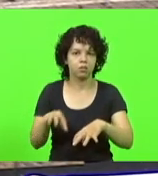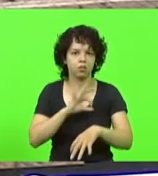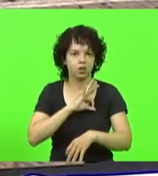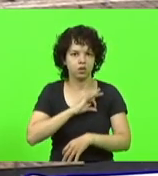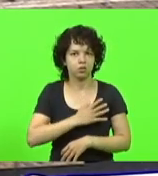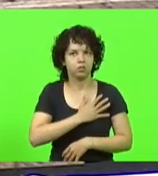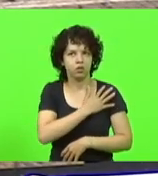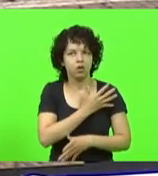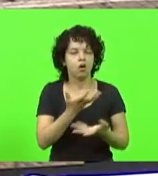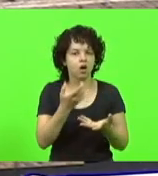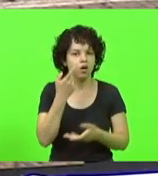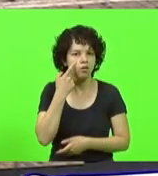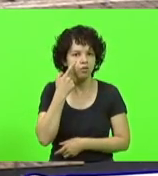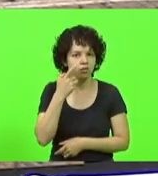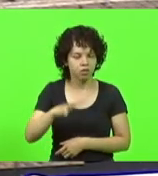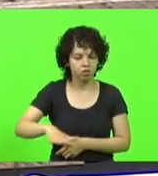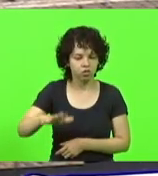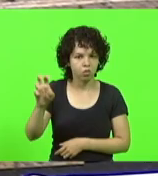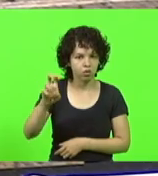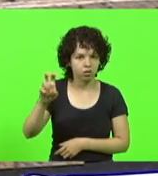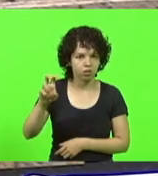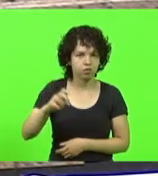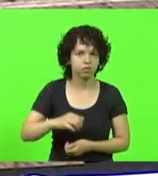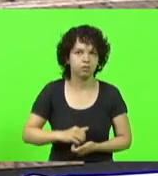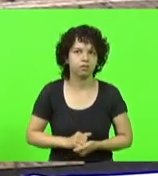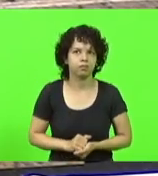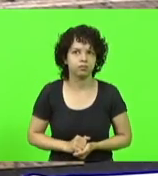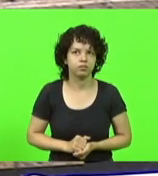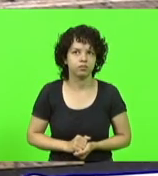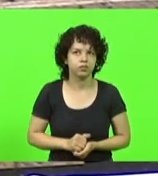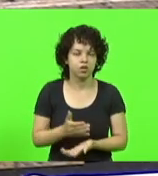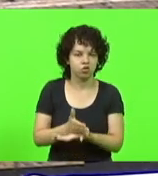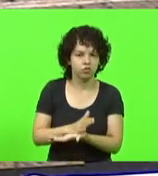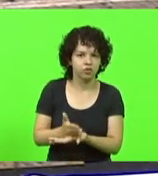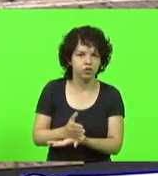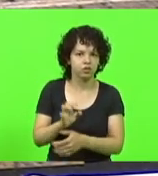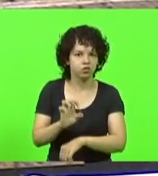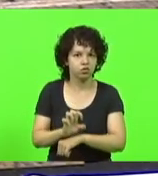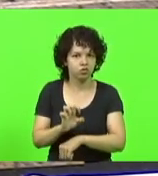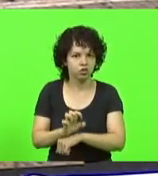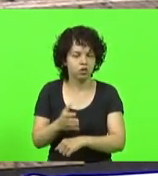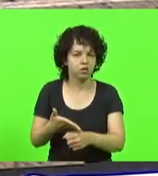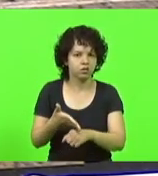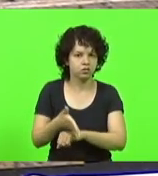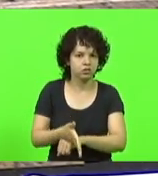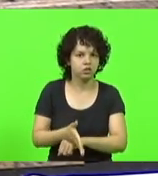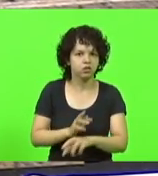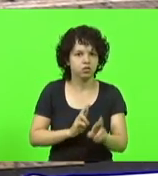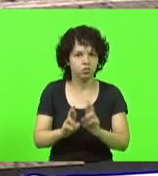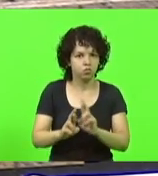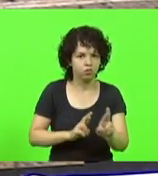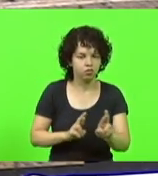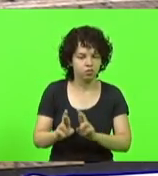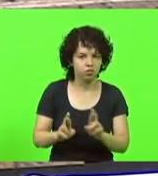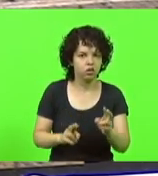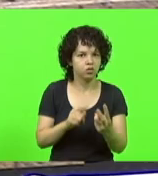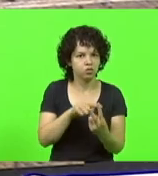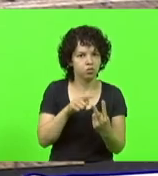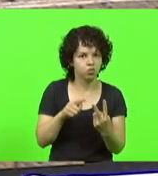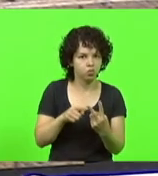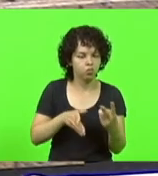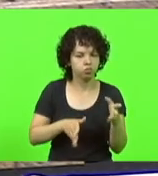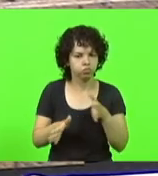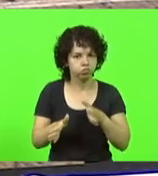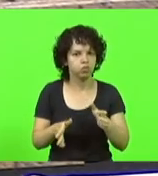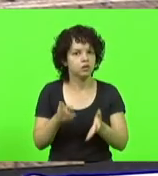Quero ver a nossa quinta região, que é divisa de Estado, tem acesso a duas grandes rodovias, que já é